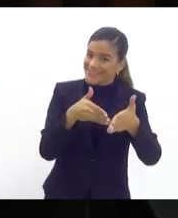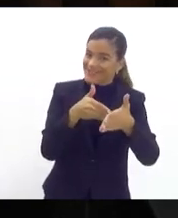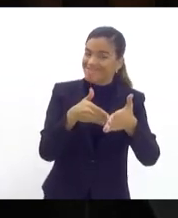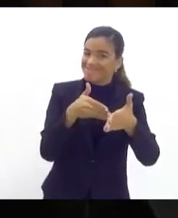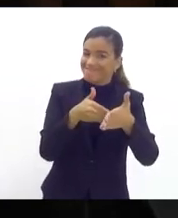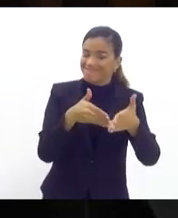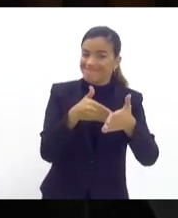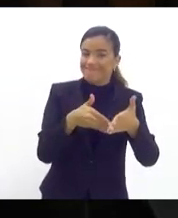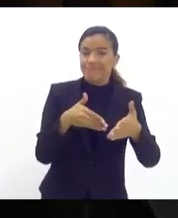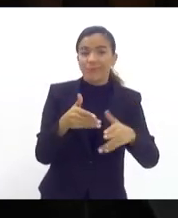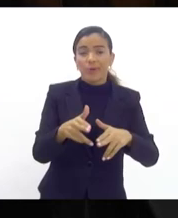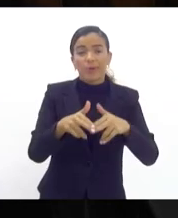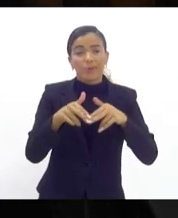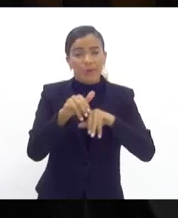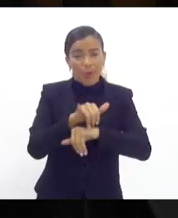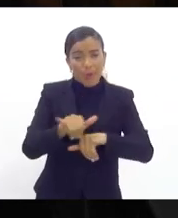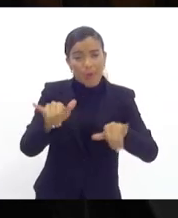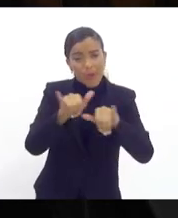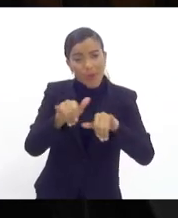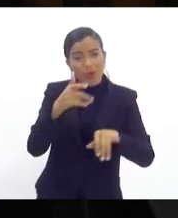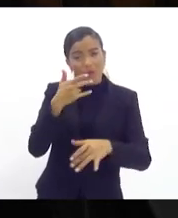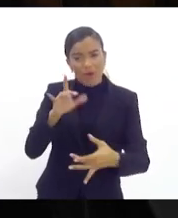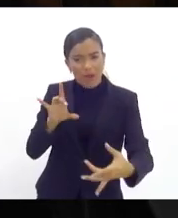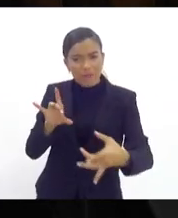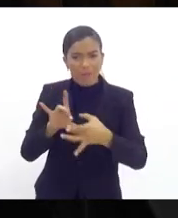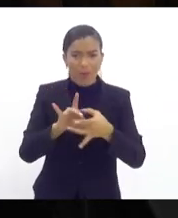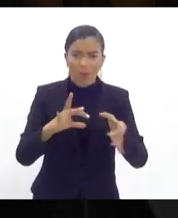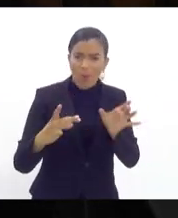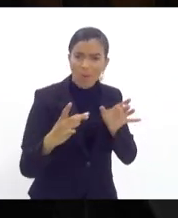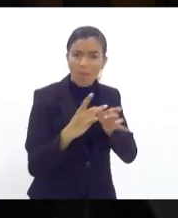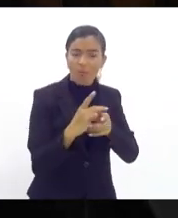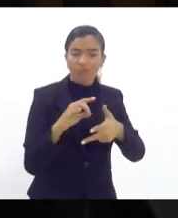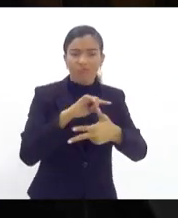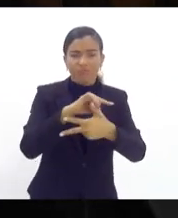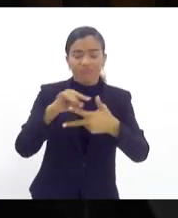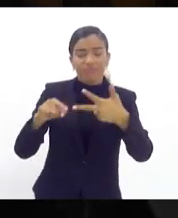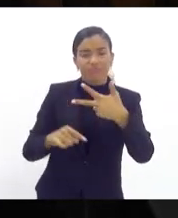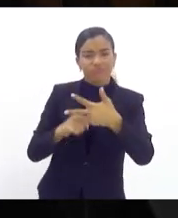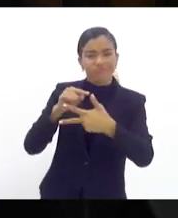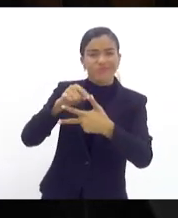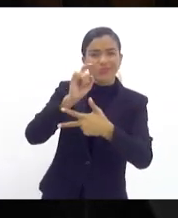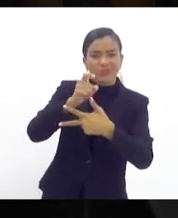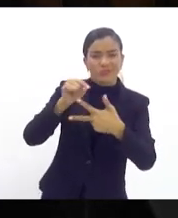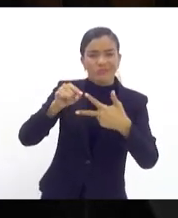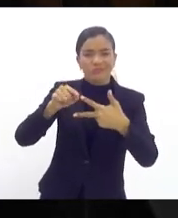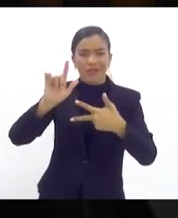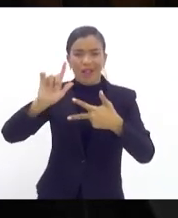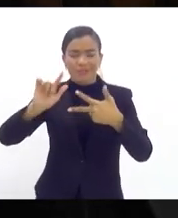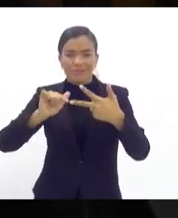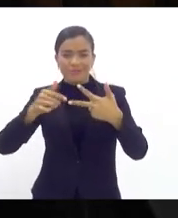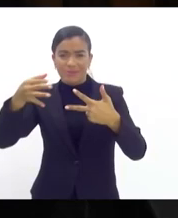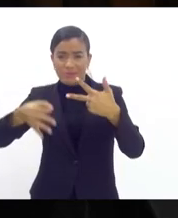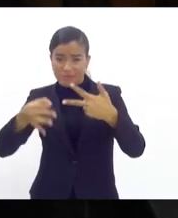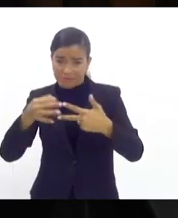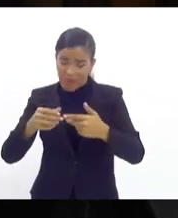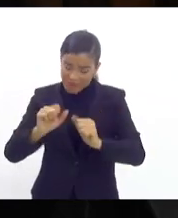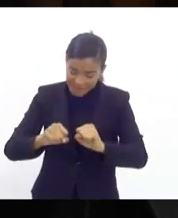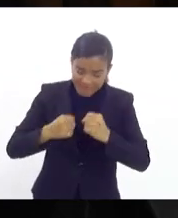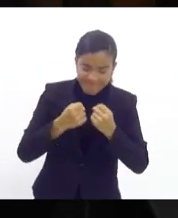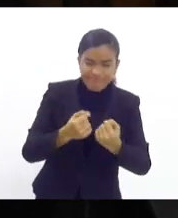Por isso, eu estou pregando a unidade dos poderes para trabalhar pelas finanças do Rio de Janeiro.